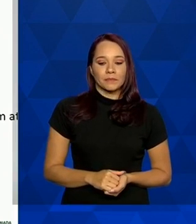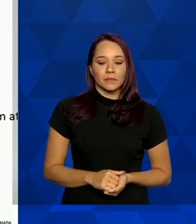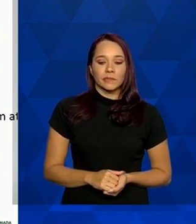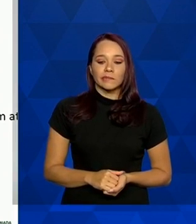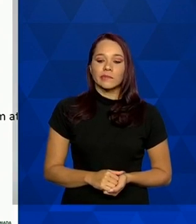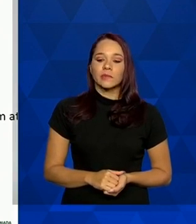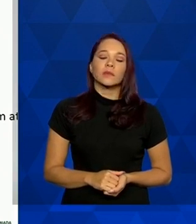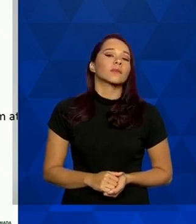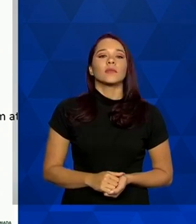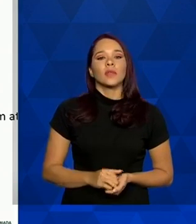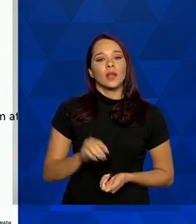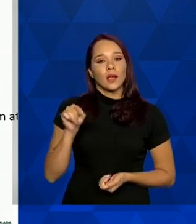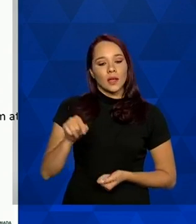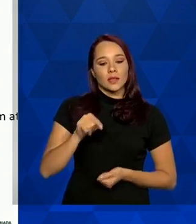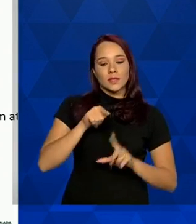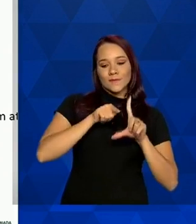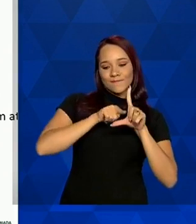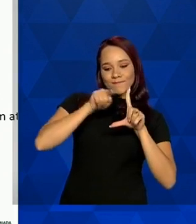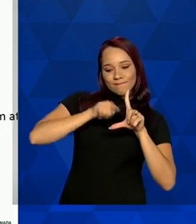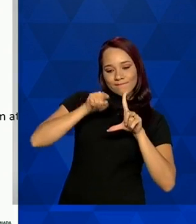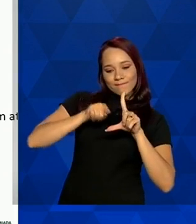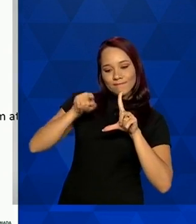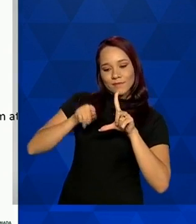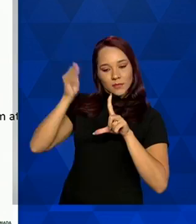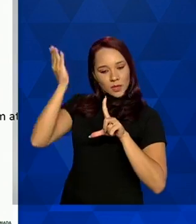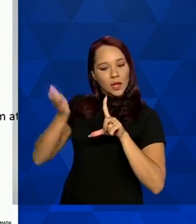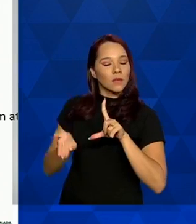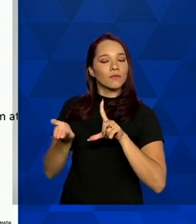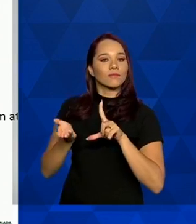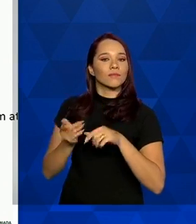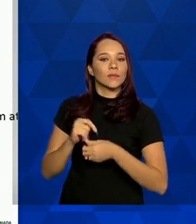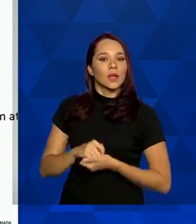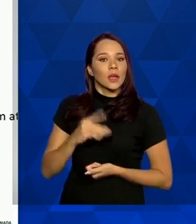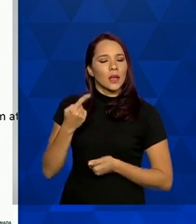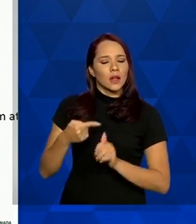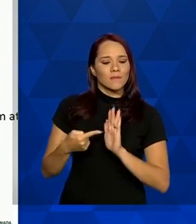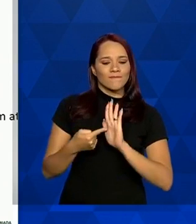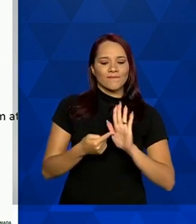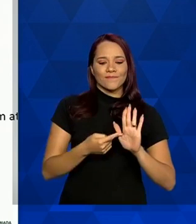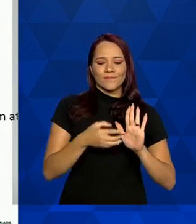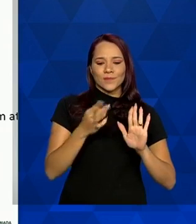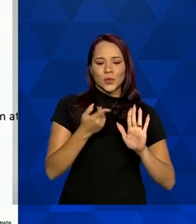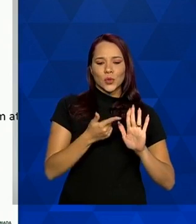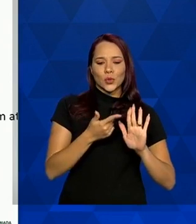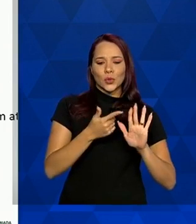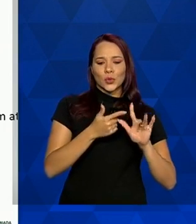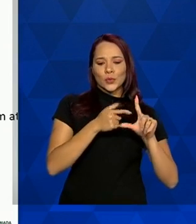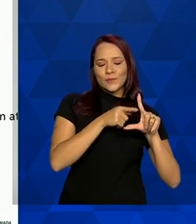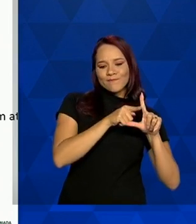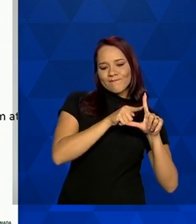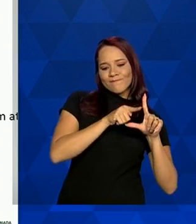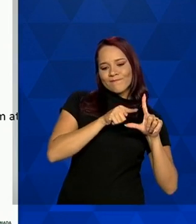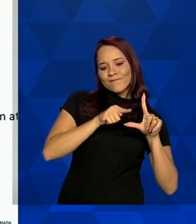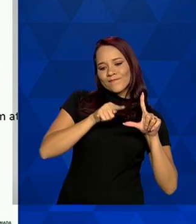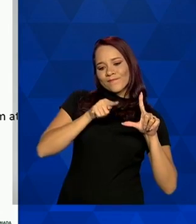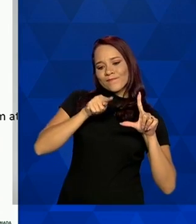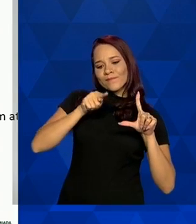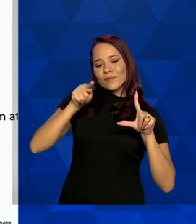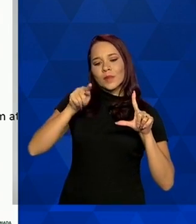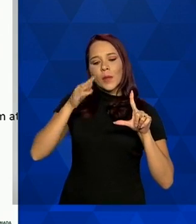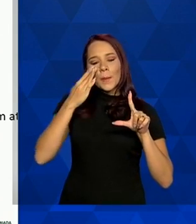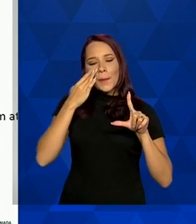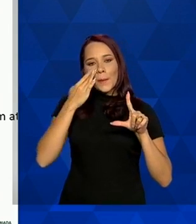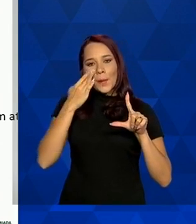esse gráfico ele demonstra na linha do eixo X ele demonstra os